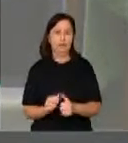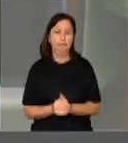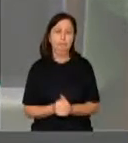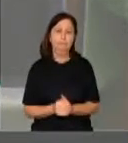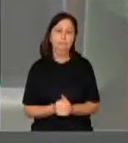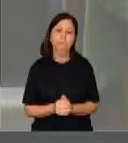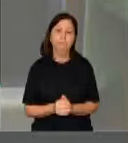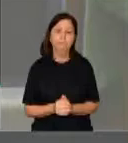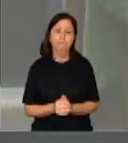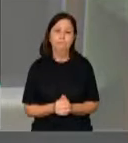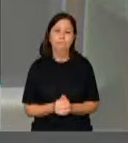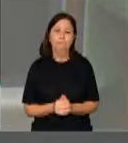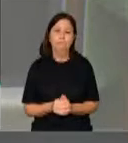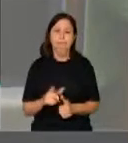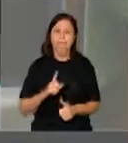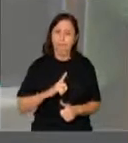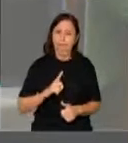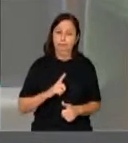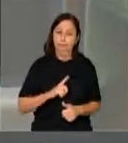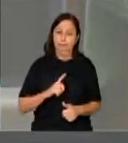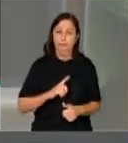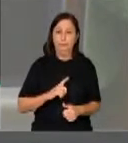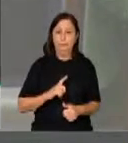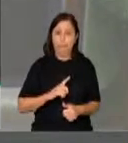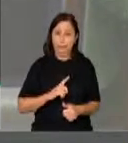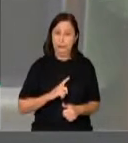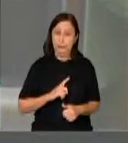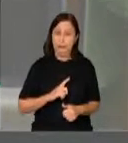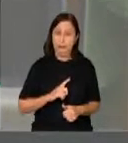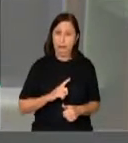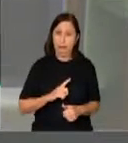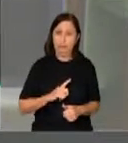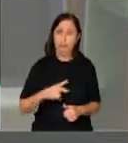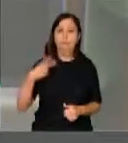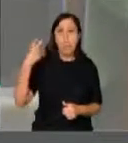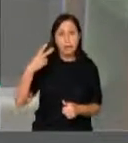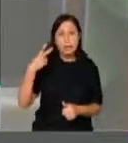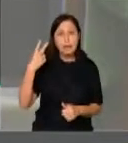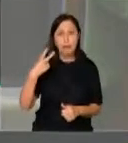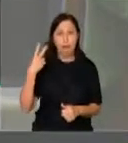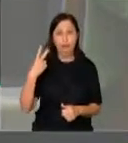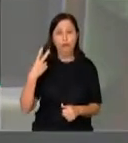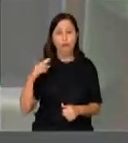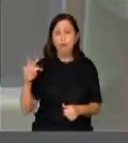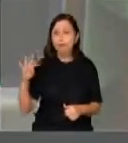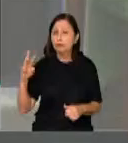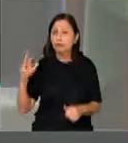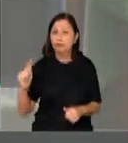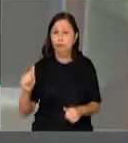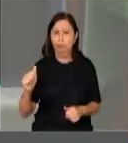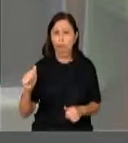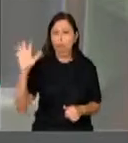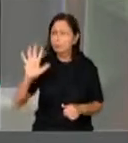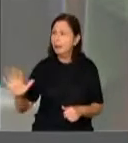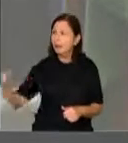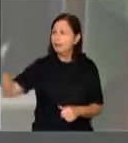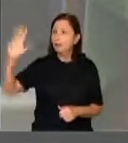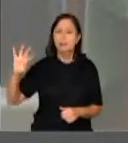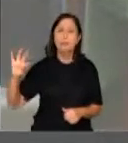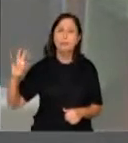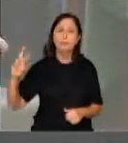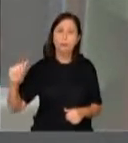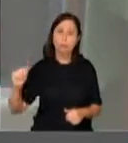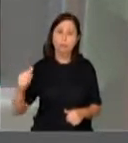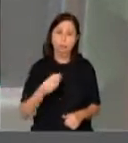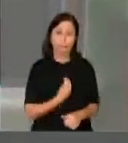que mais estão perto do povo, que são os vereadores. Vereadores e vereadoras do Brasil inteiro estão aqui